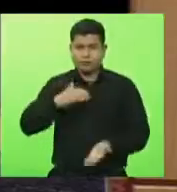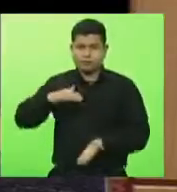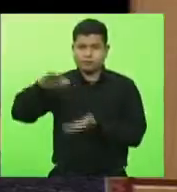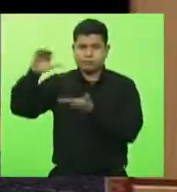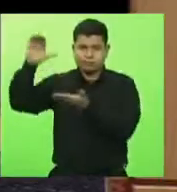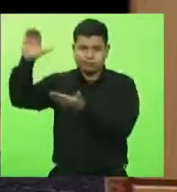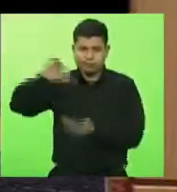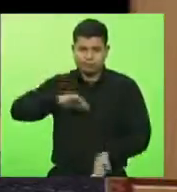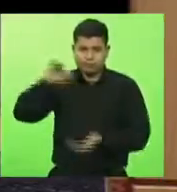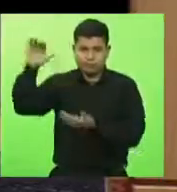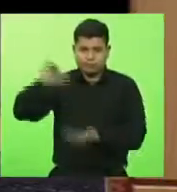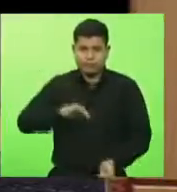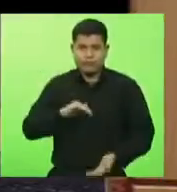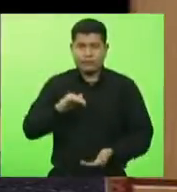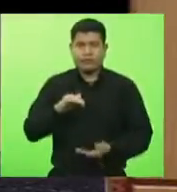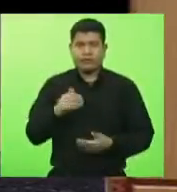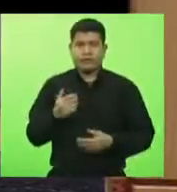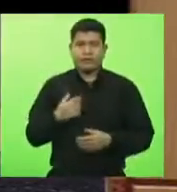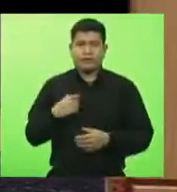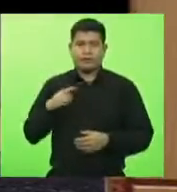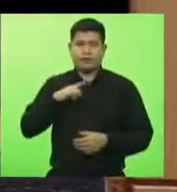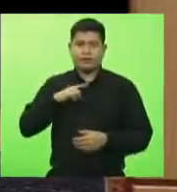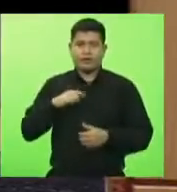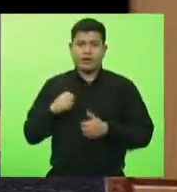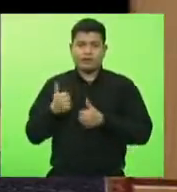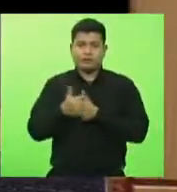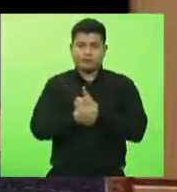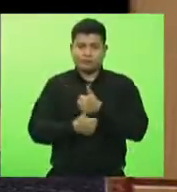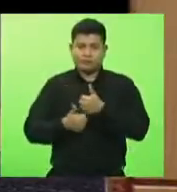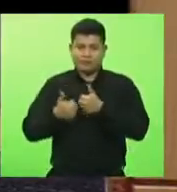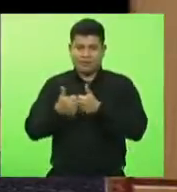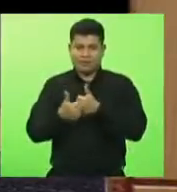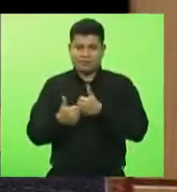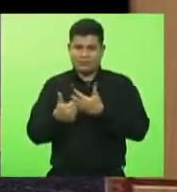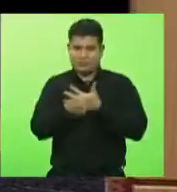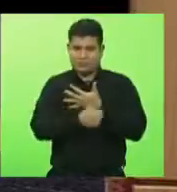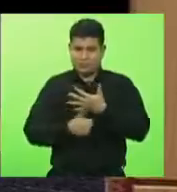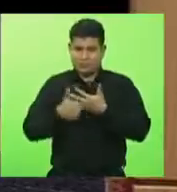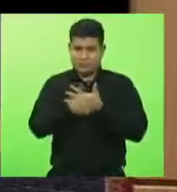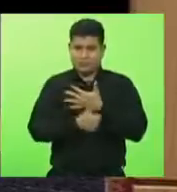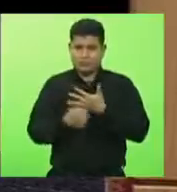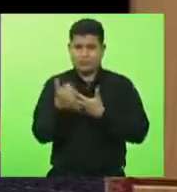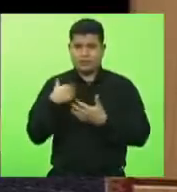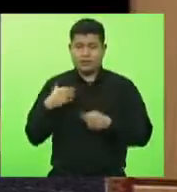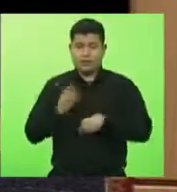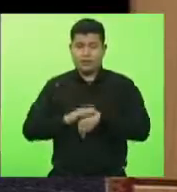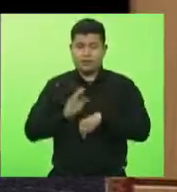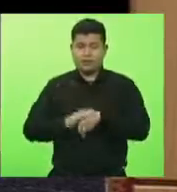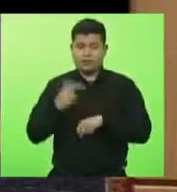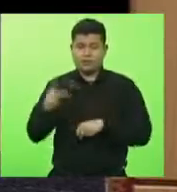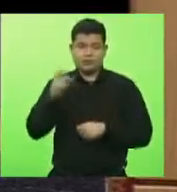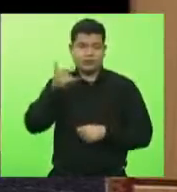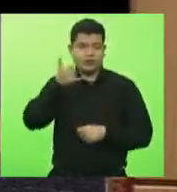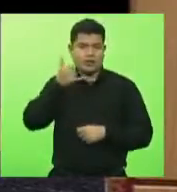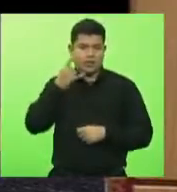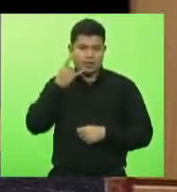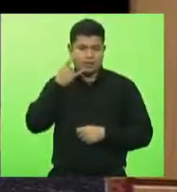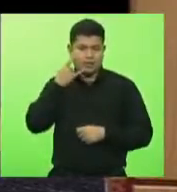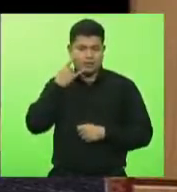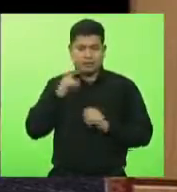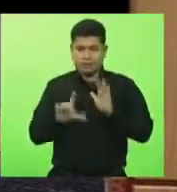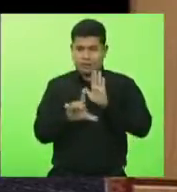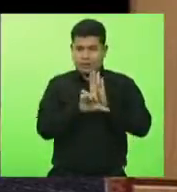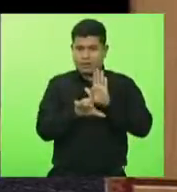Mercosul e que tem uma lei de autoria de vossa excelência, inclusive, deputado Mauro, de que